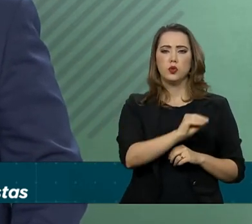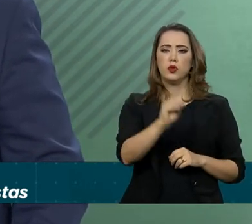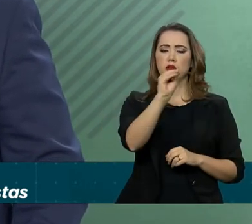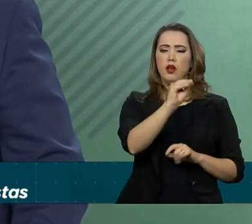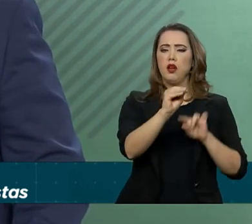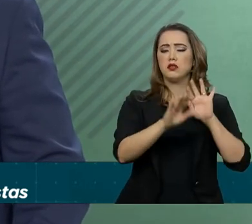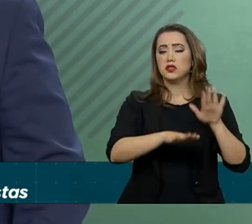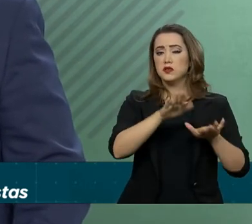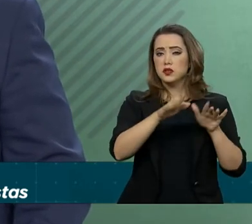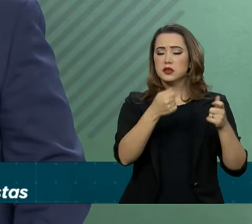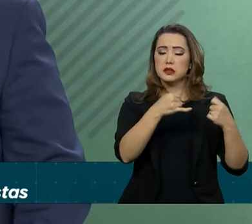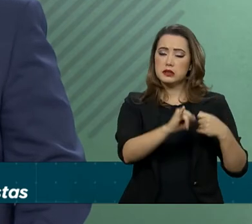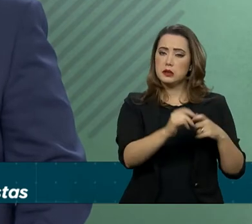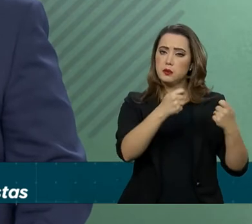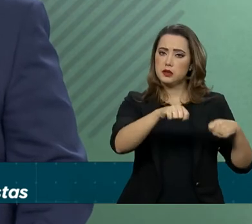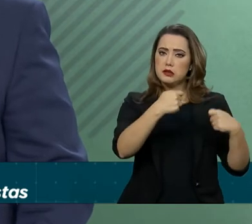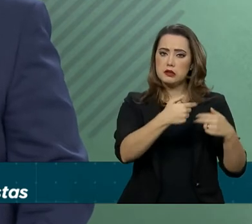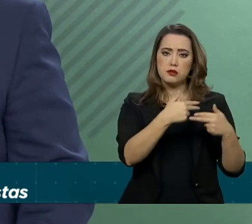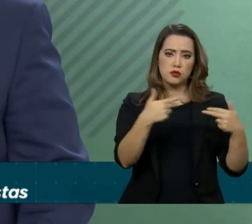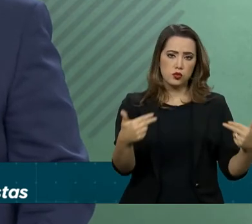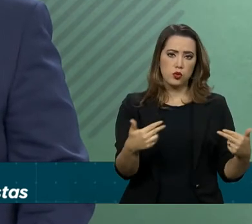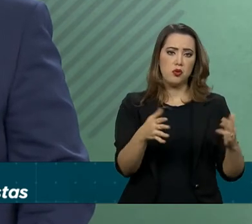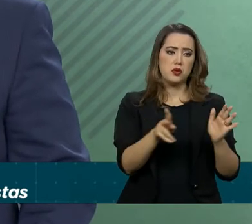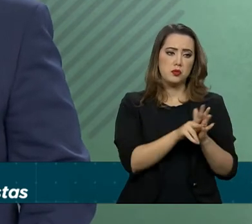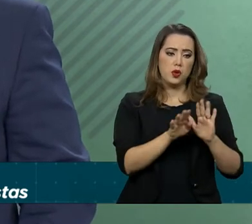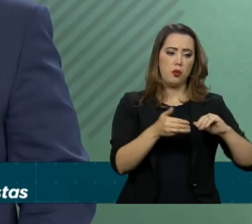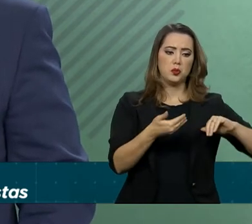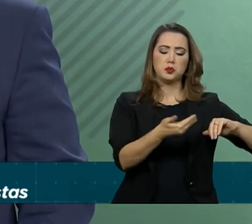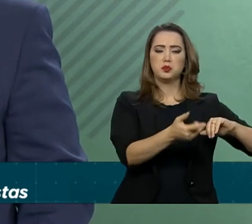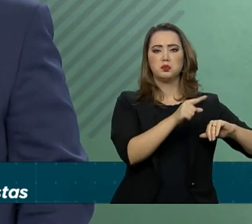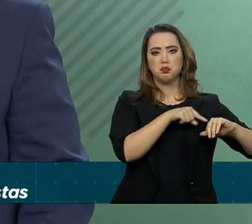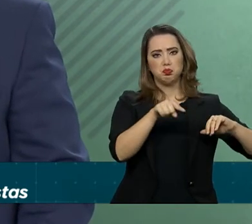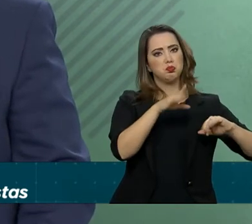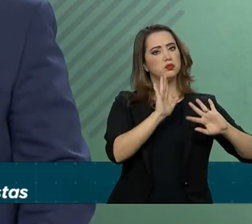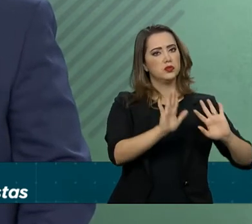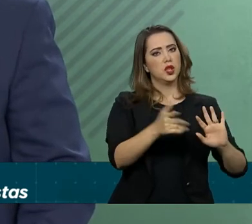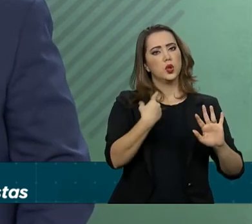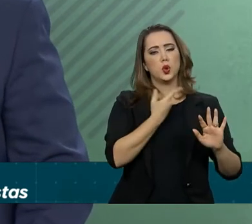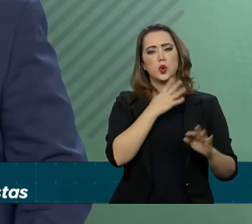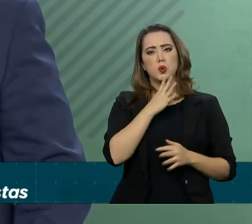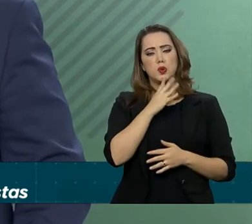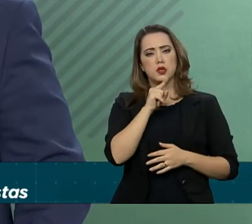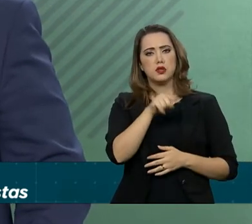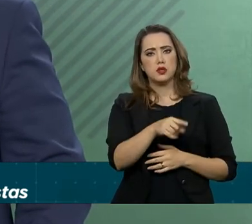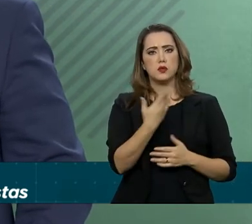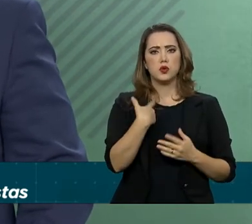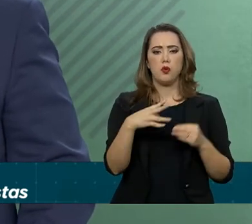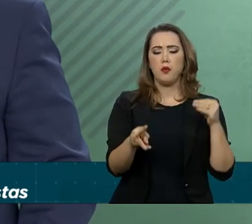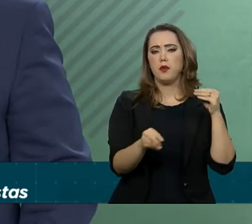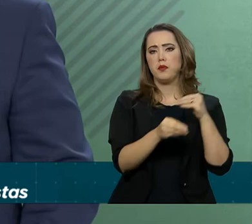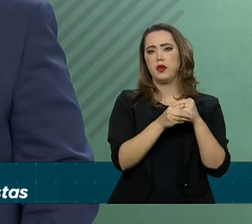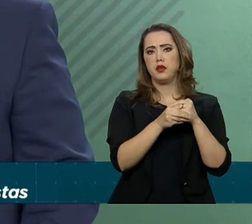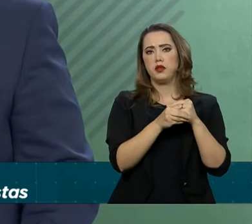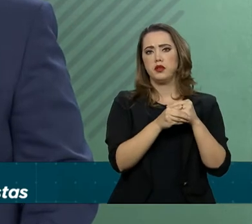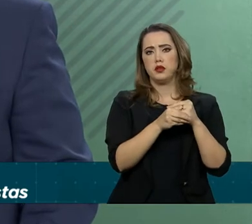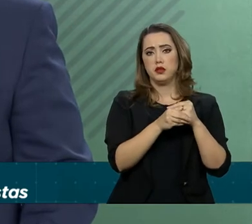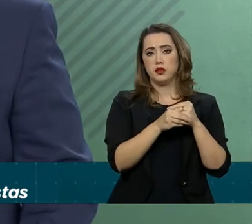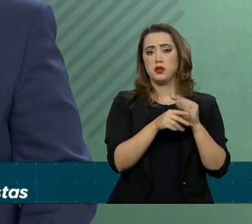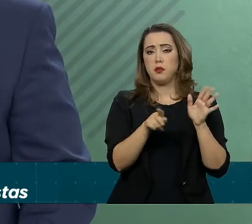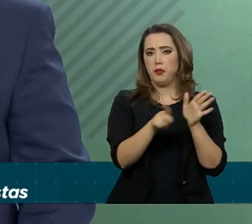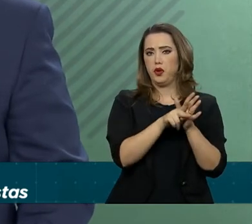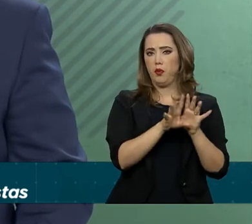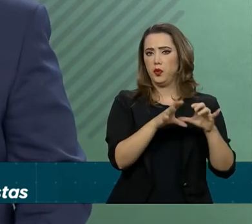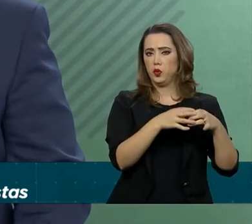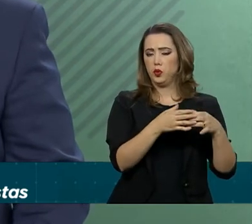eventuais necessidades dos parlamentares. Isso dentro daquilo que nós conhecemos como emendas impositivas.